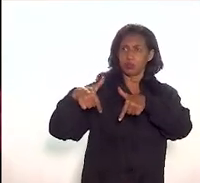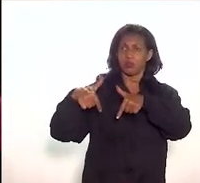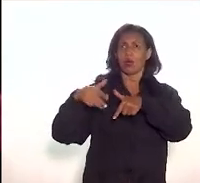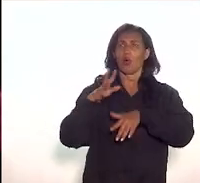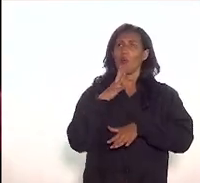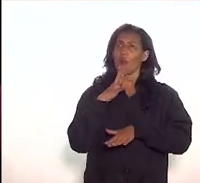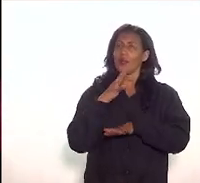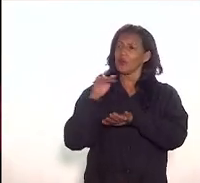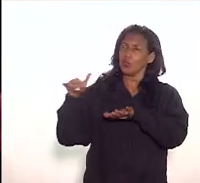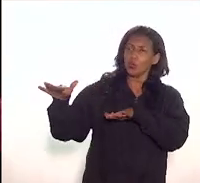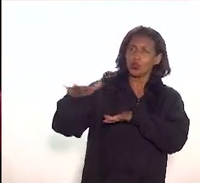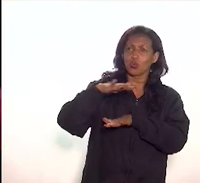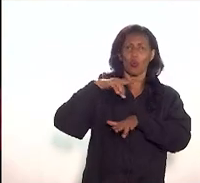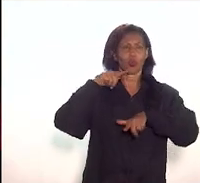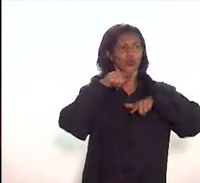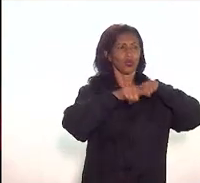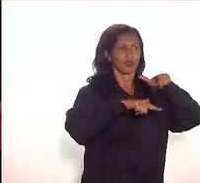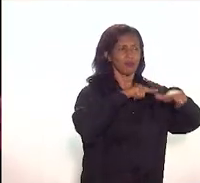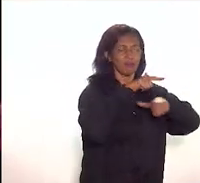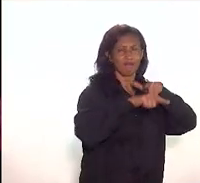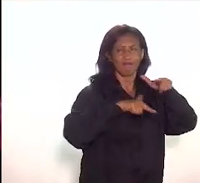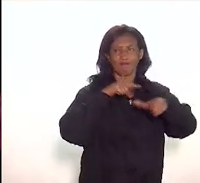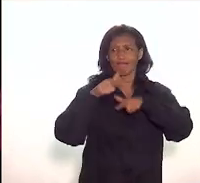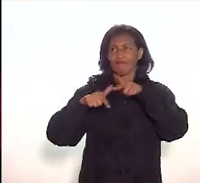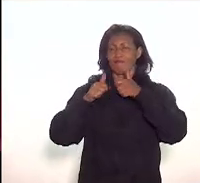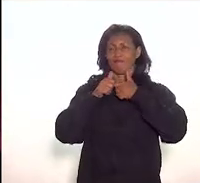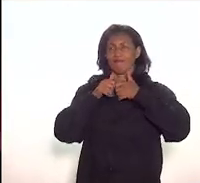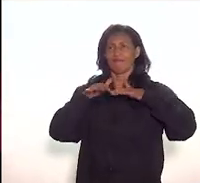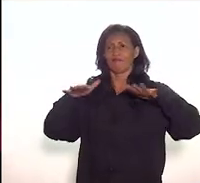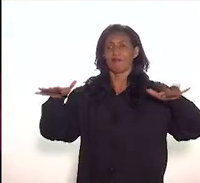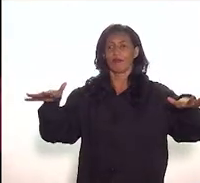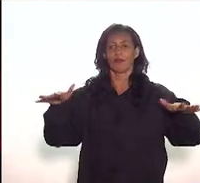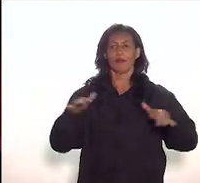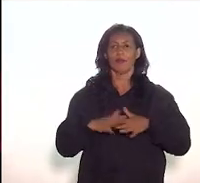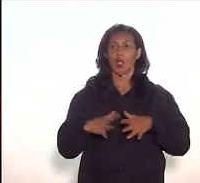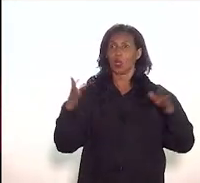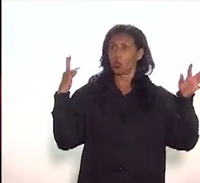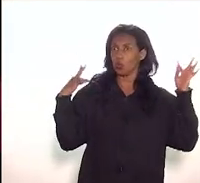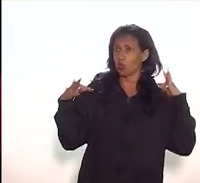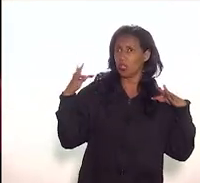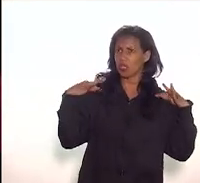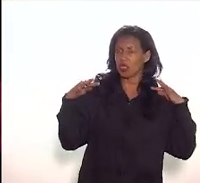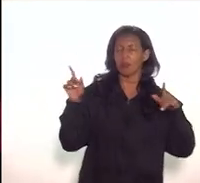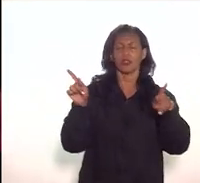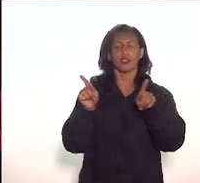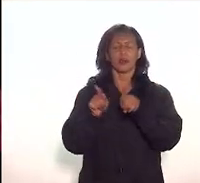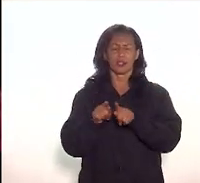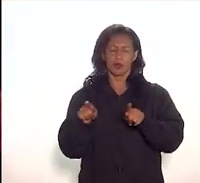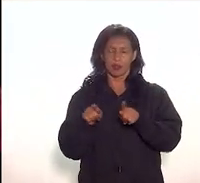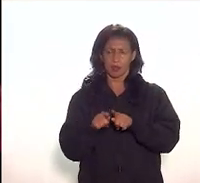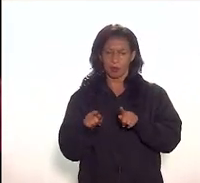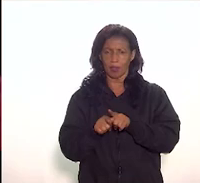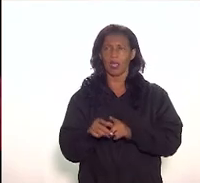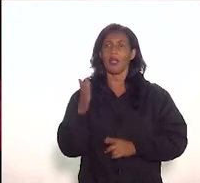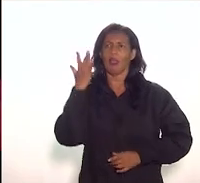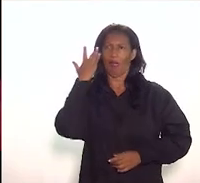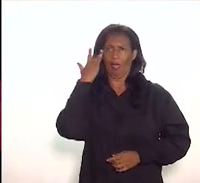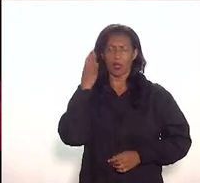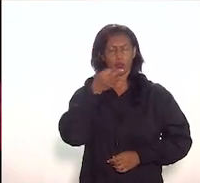conhecimento trabalhar isso educativamente né turisticamente tudo bem eu inclusive acho o seguinte